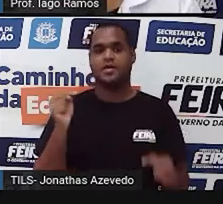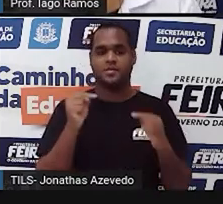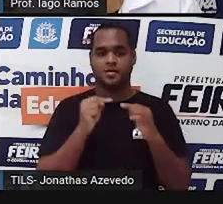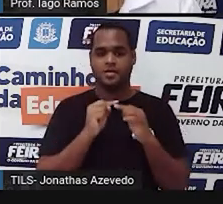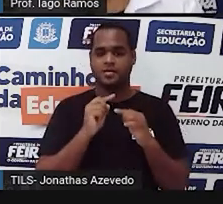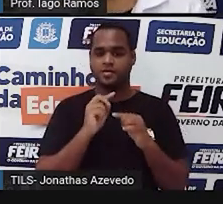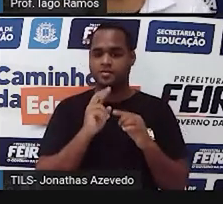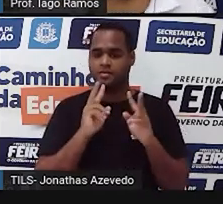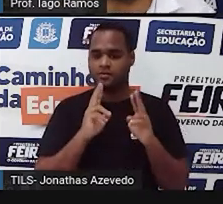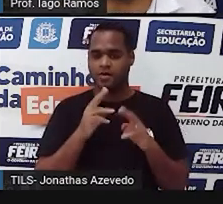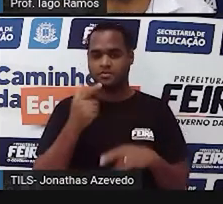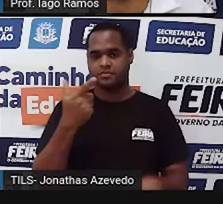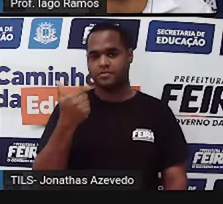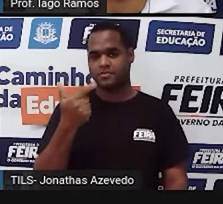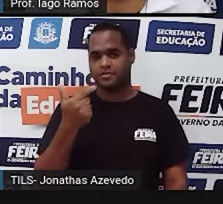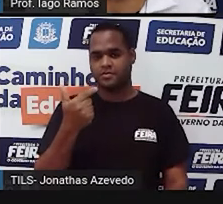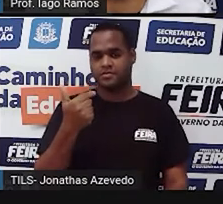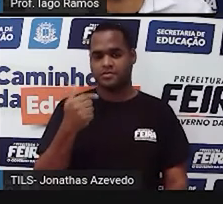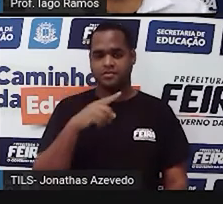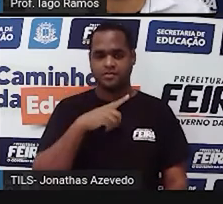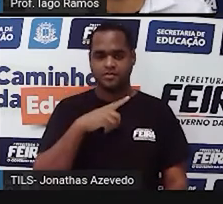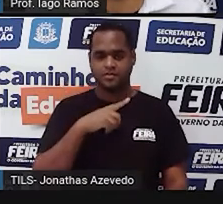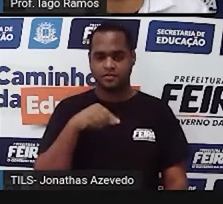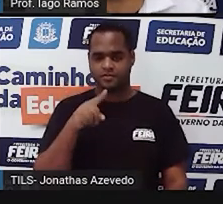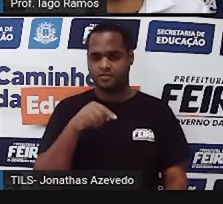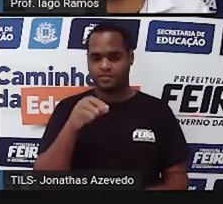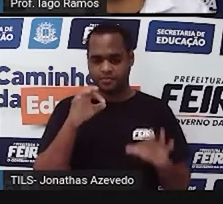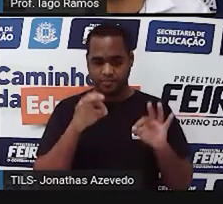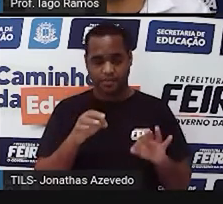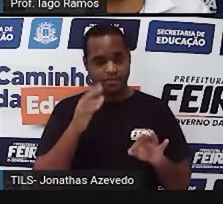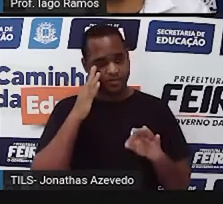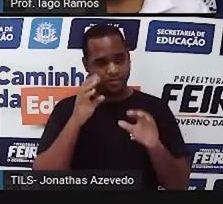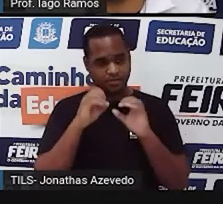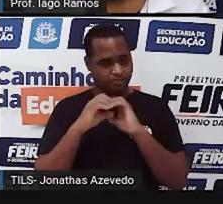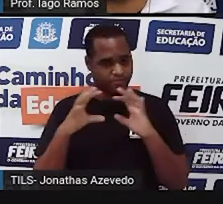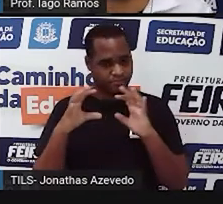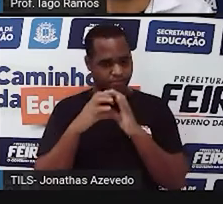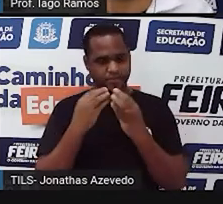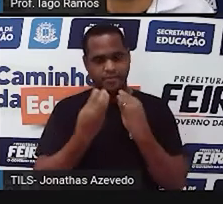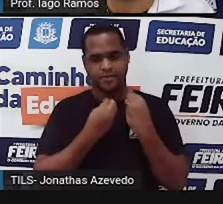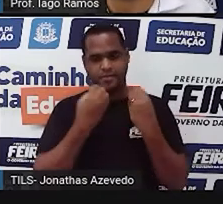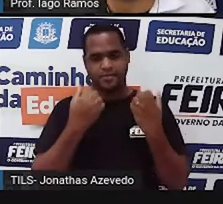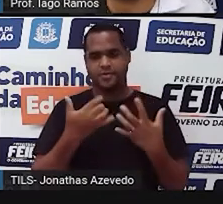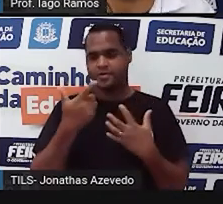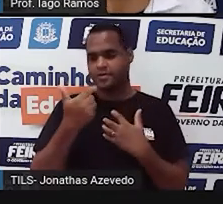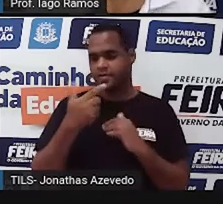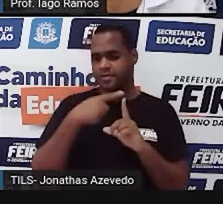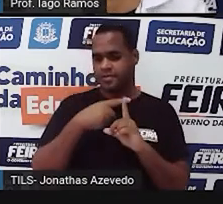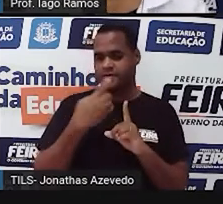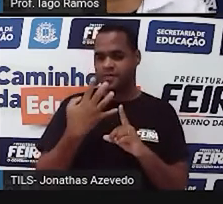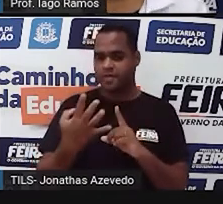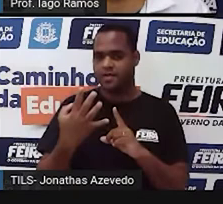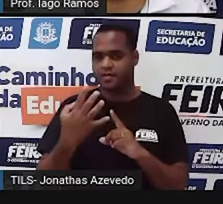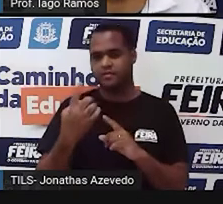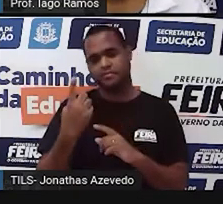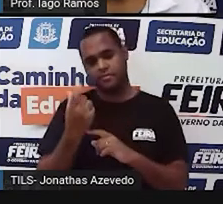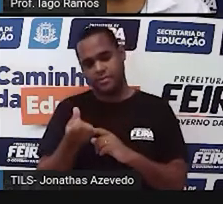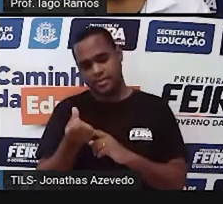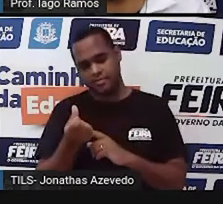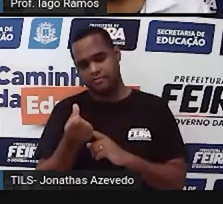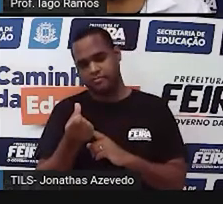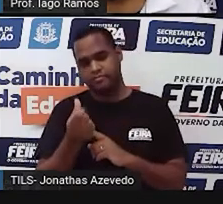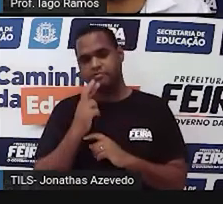a 12, né? Uma forma da gente ter descoberto isso era fazer 12 mais 4, dá 16.